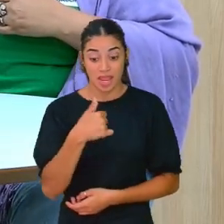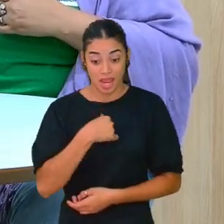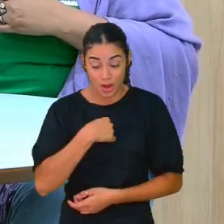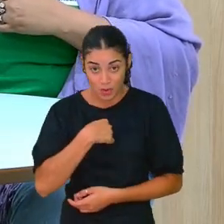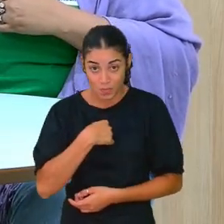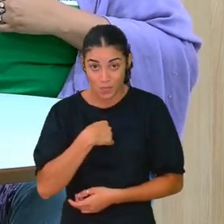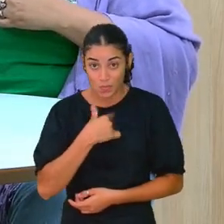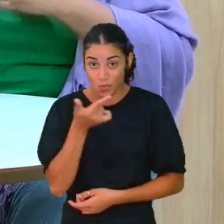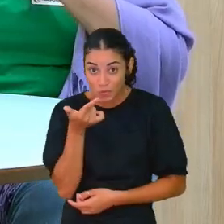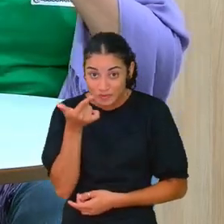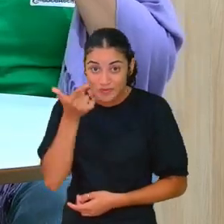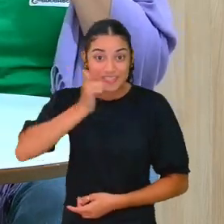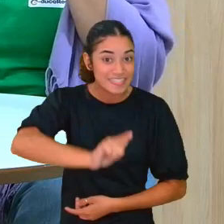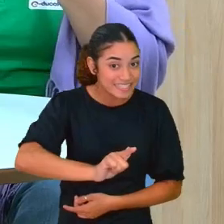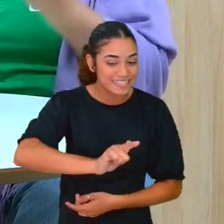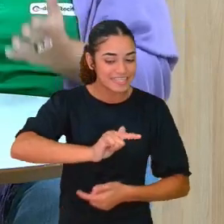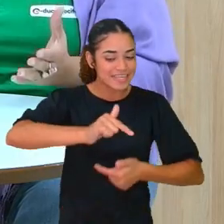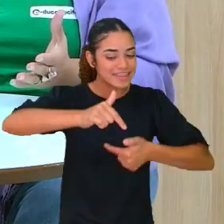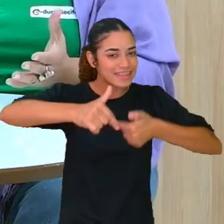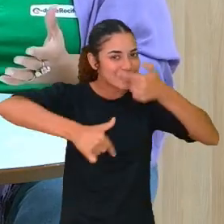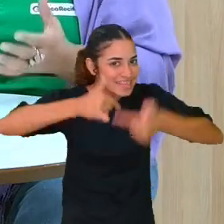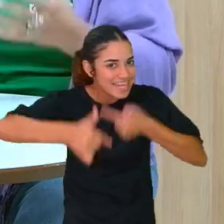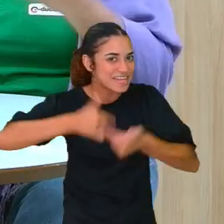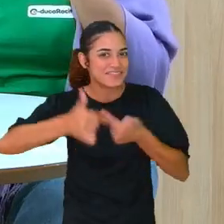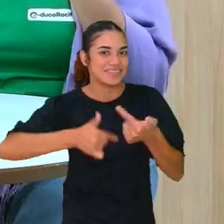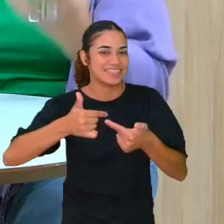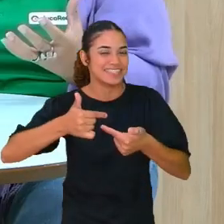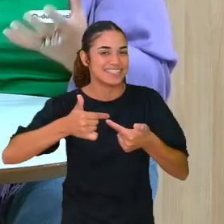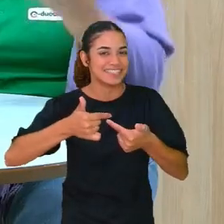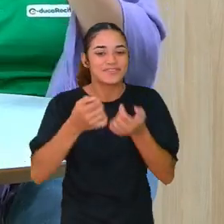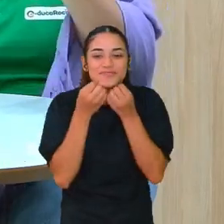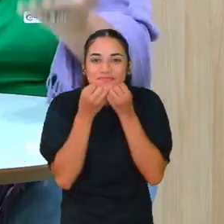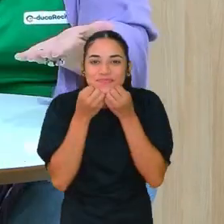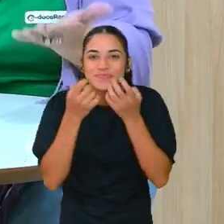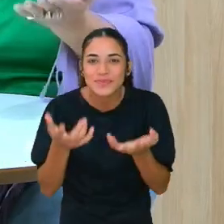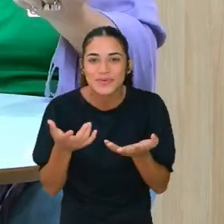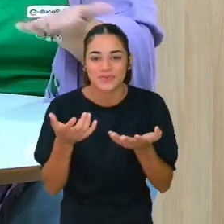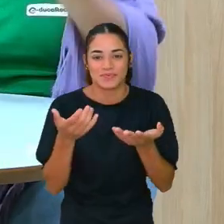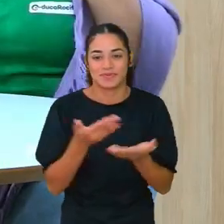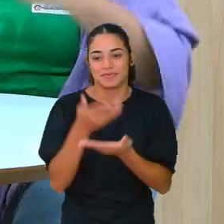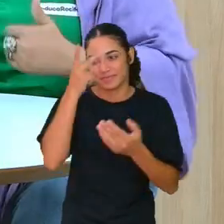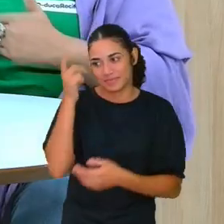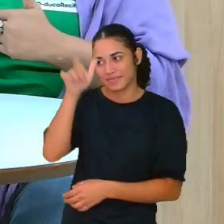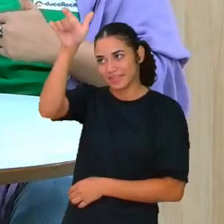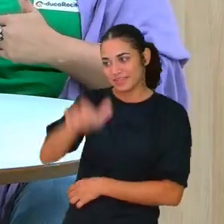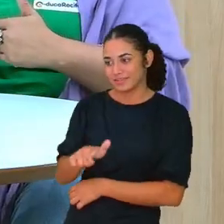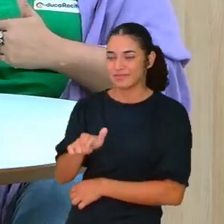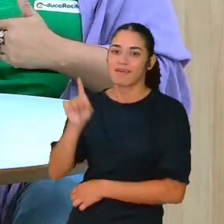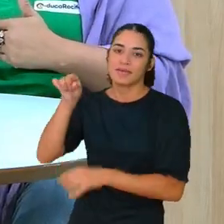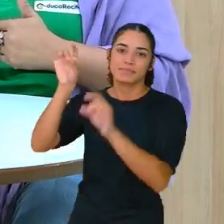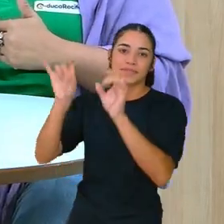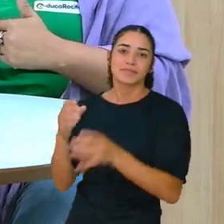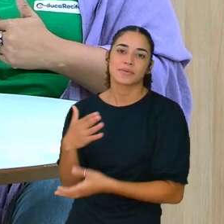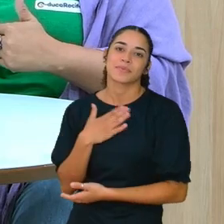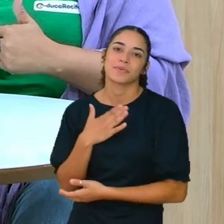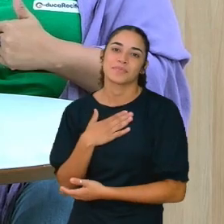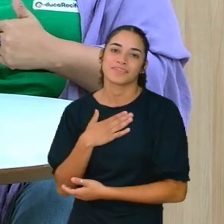fazer um trabalho tão bom para esta pessoa, que é tão especial para mim.